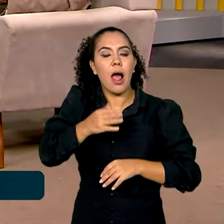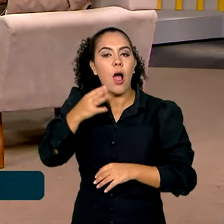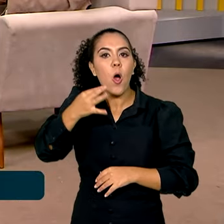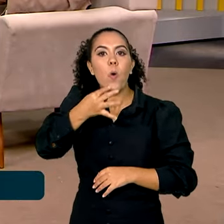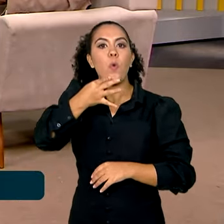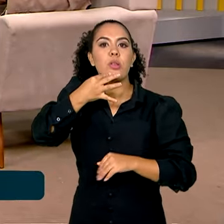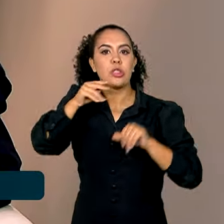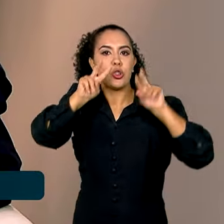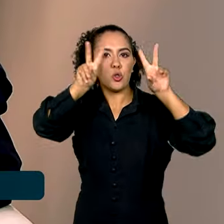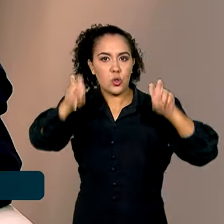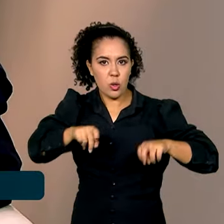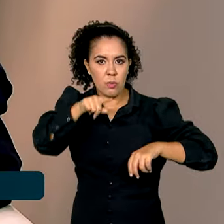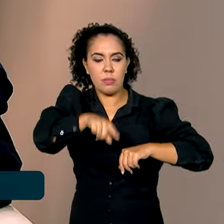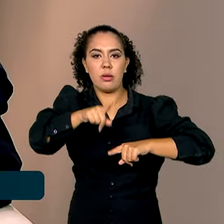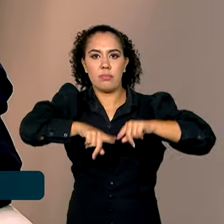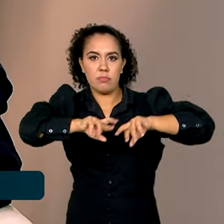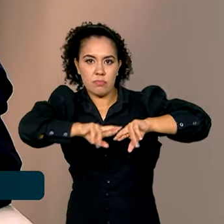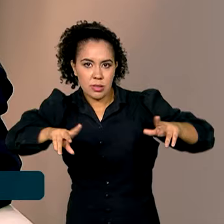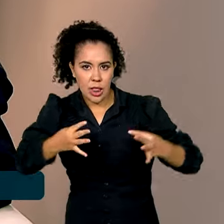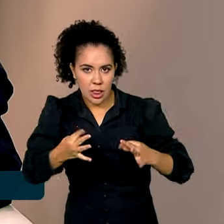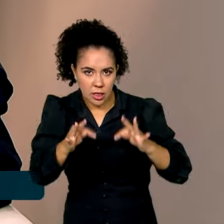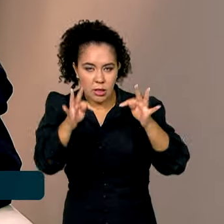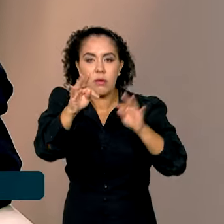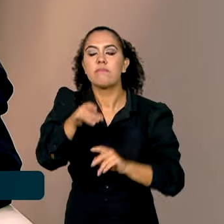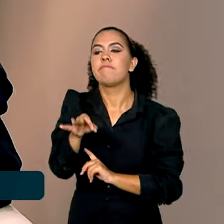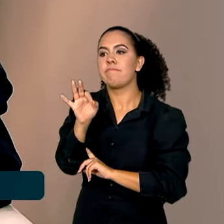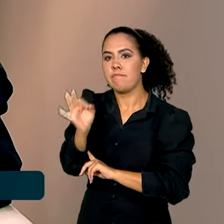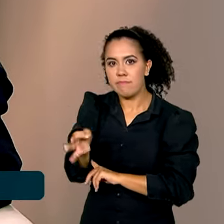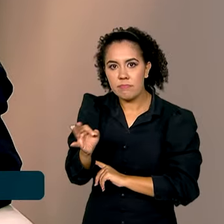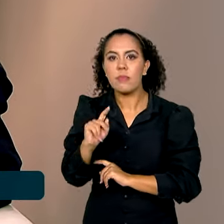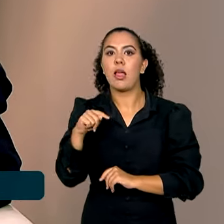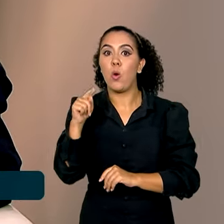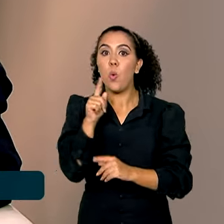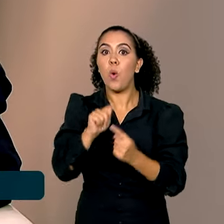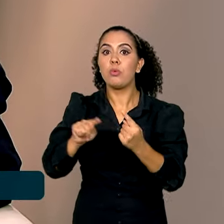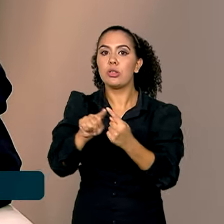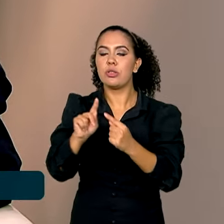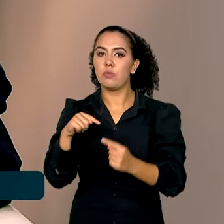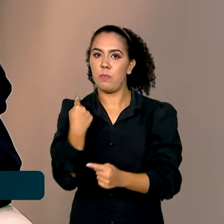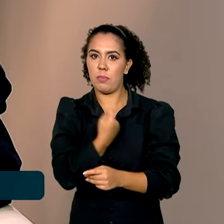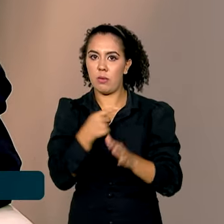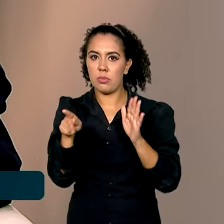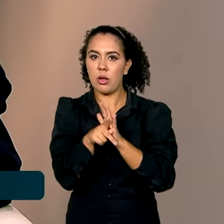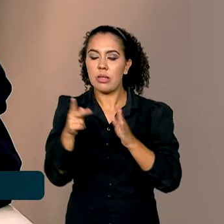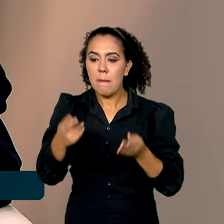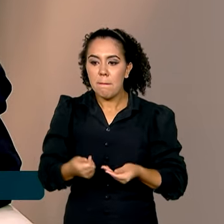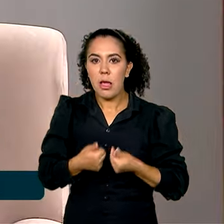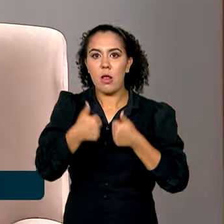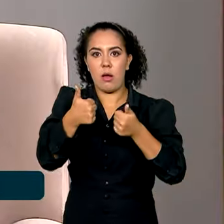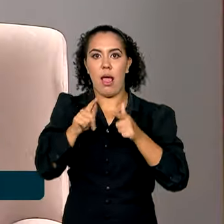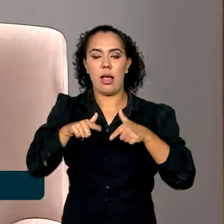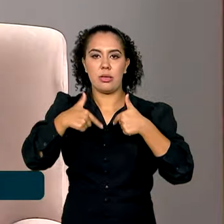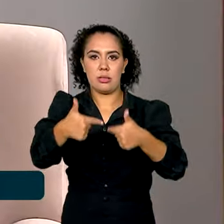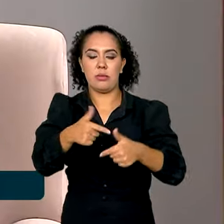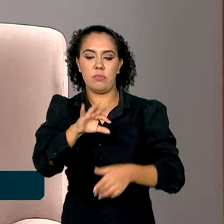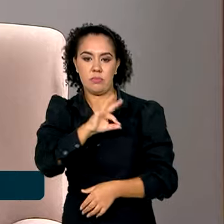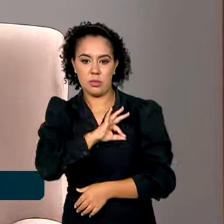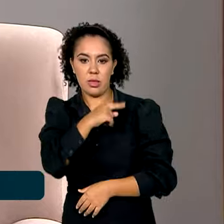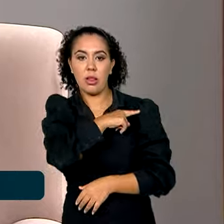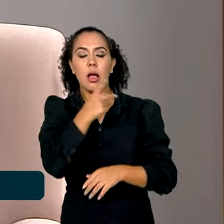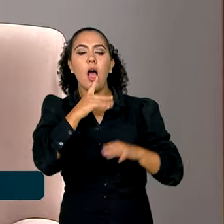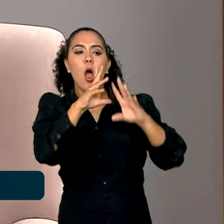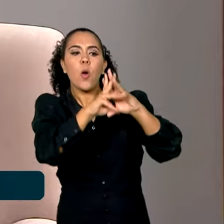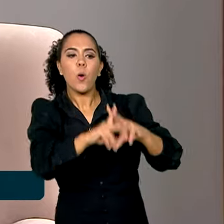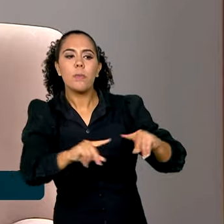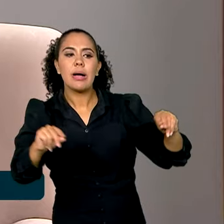A nossa formação é sempre para aprimorar cada dia mais a atividade policial. Tá certo. Agora, combater os crimes